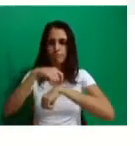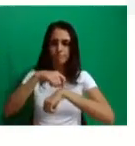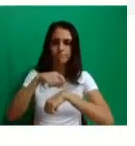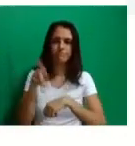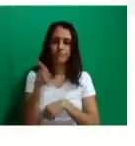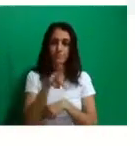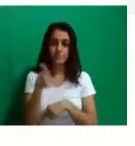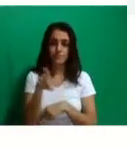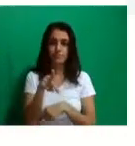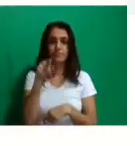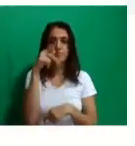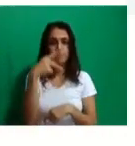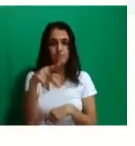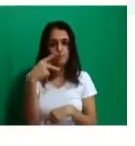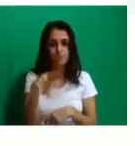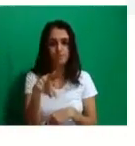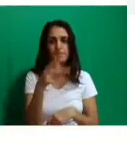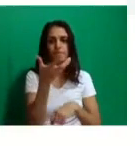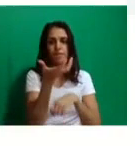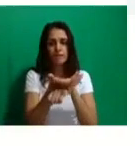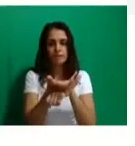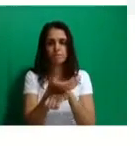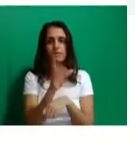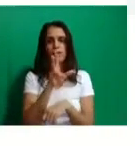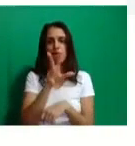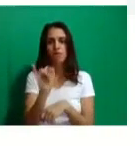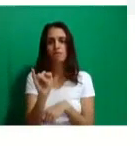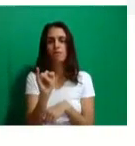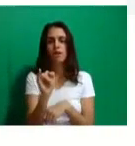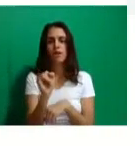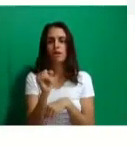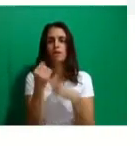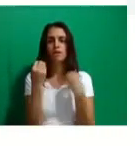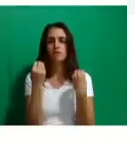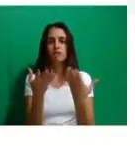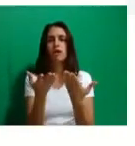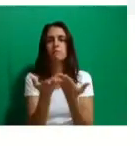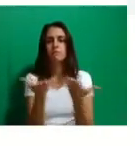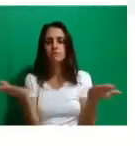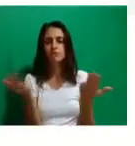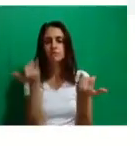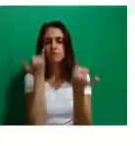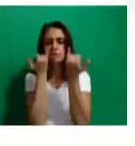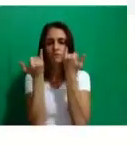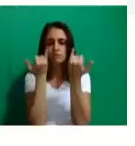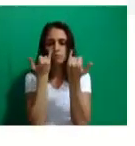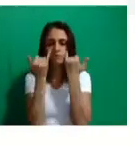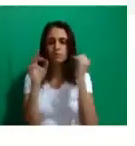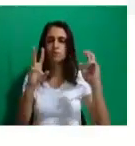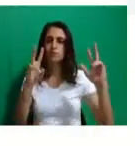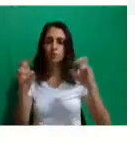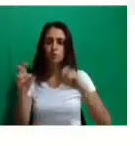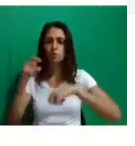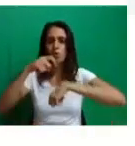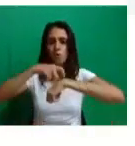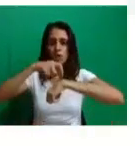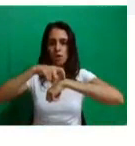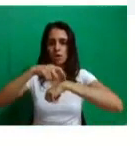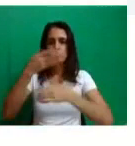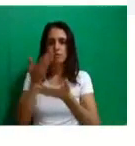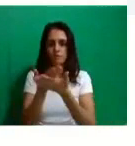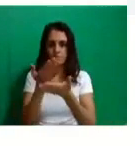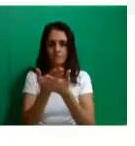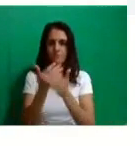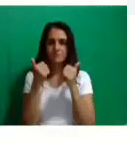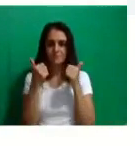vocês que semanalmente vai disponibilizar a informação para vocês acerca do horário da aula, ok?